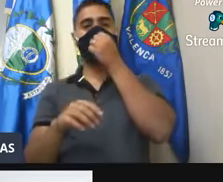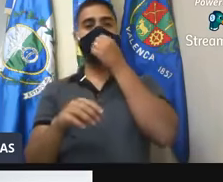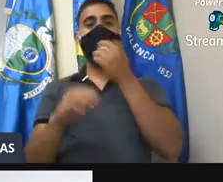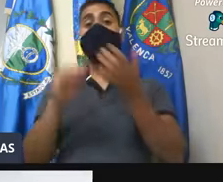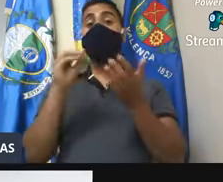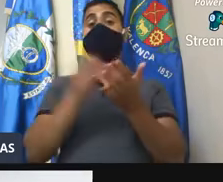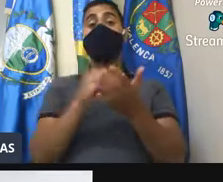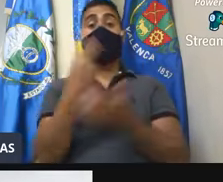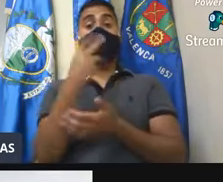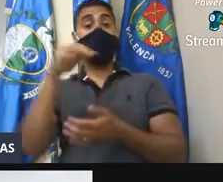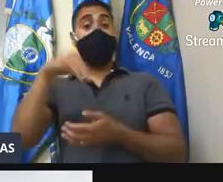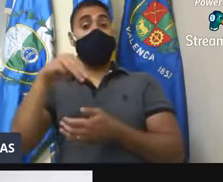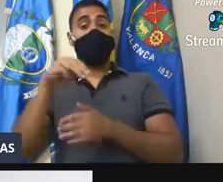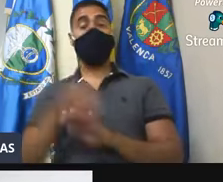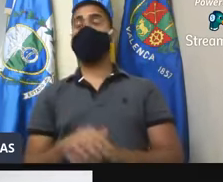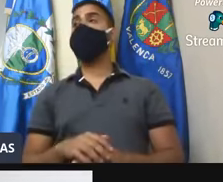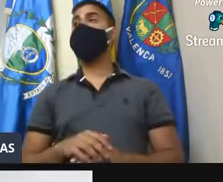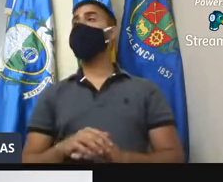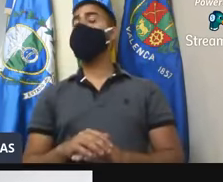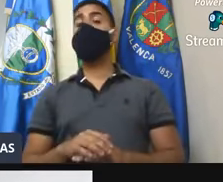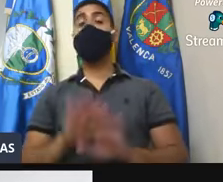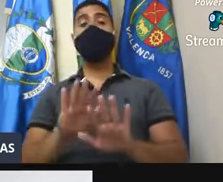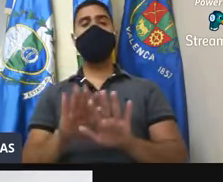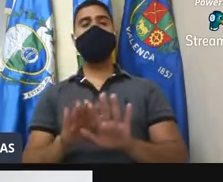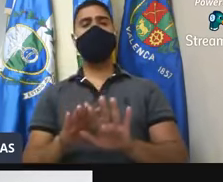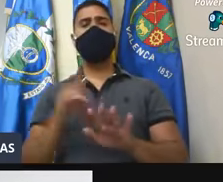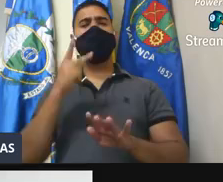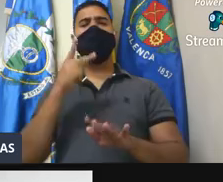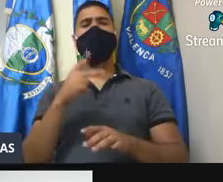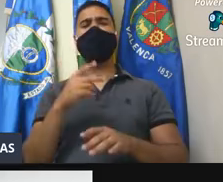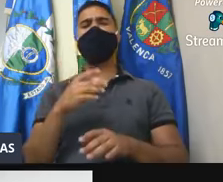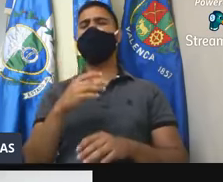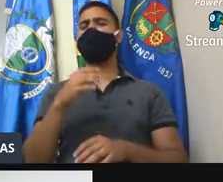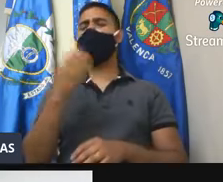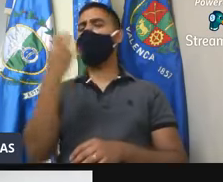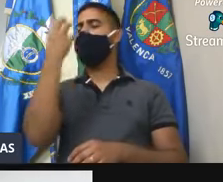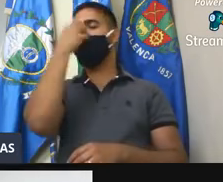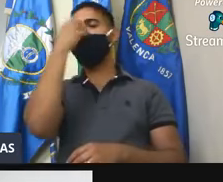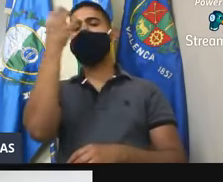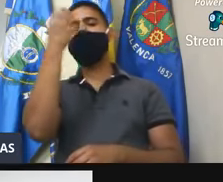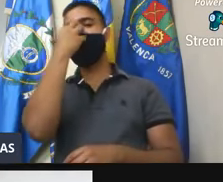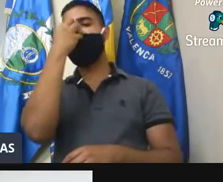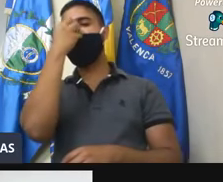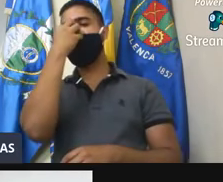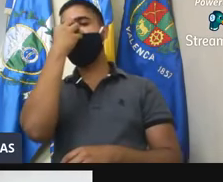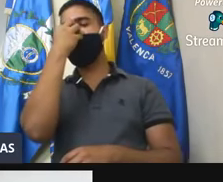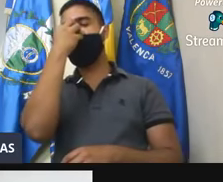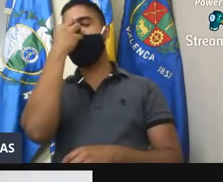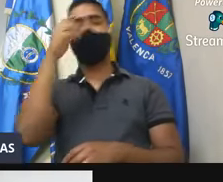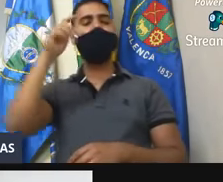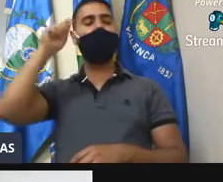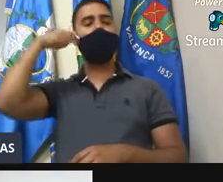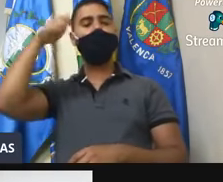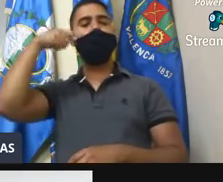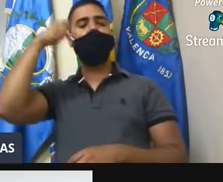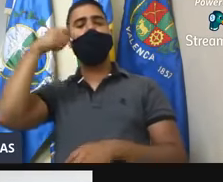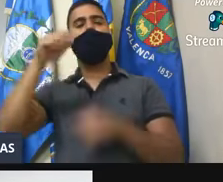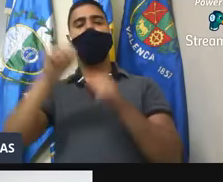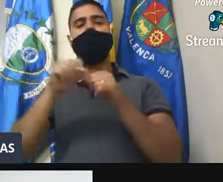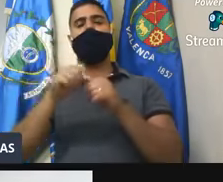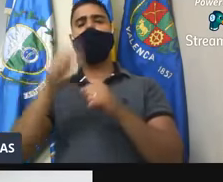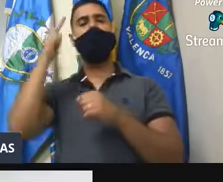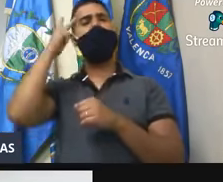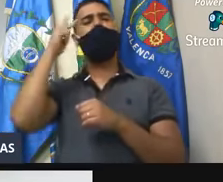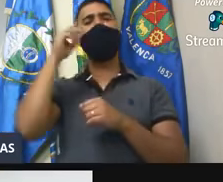ia falar sobre isso, não, mas já que o vereador Pedro falou, vou falar sobre aquela palhaçada daquele vídeo que fizeram. Eu acho que a essência da